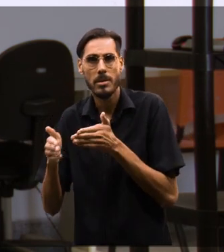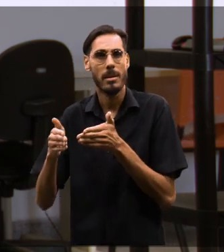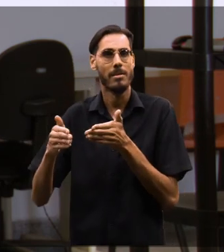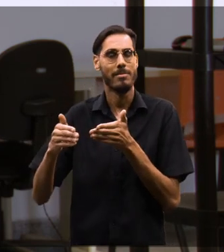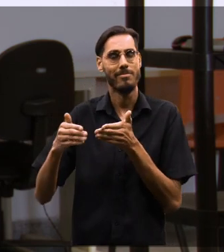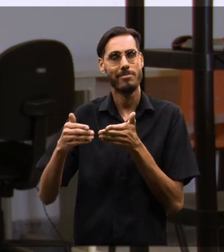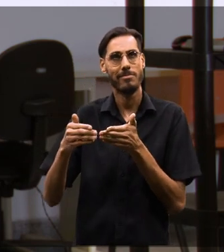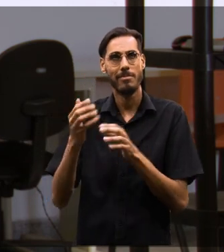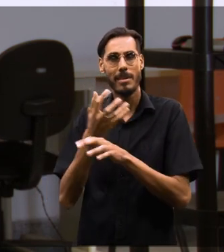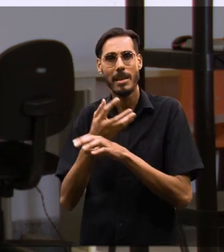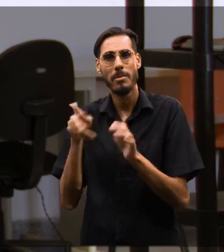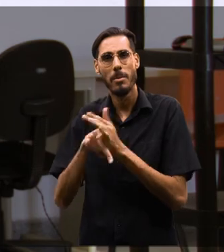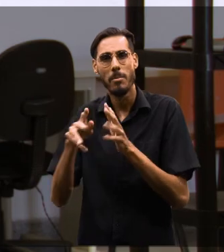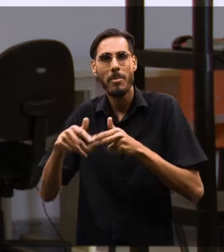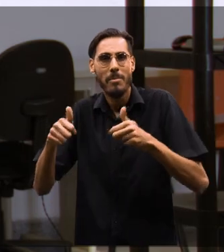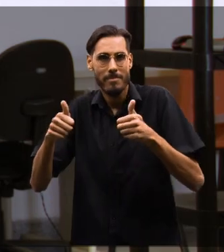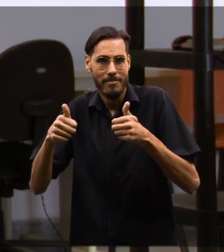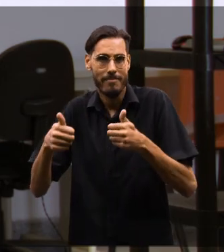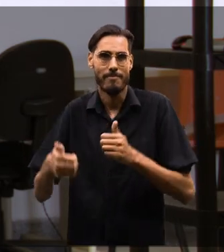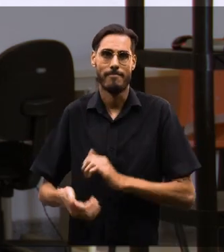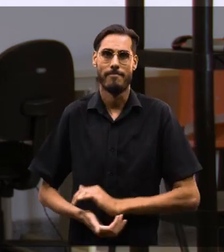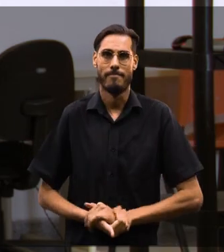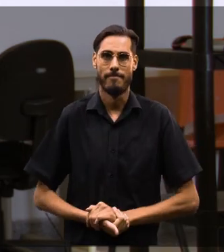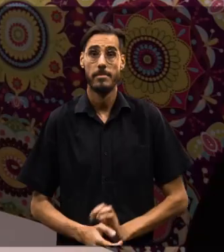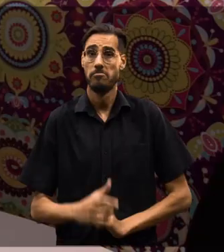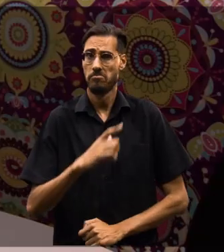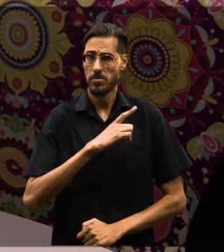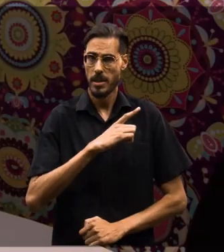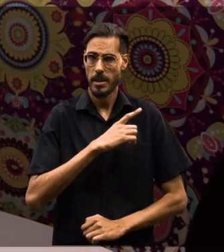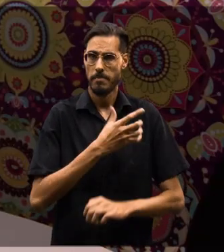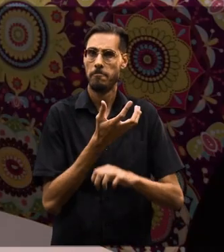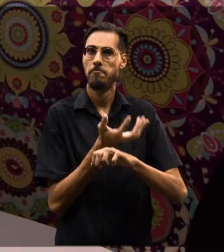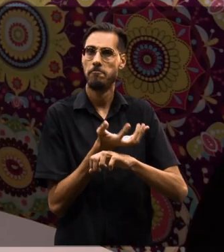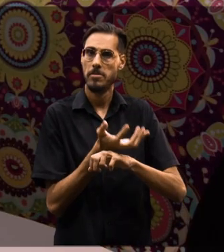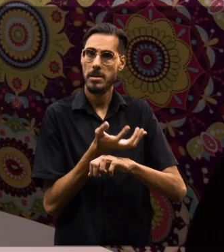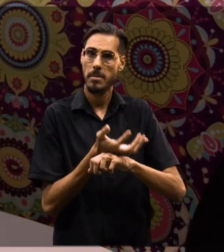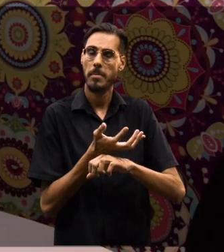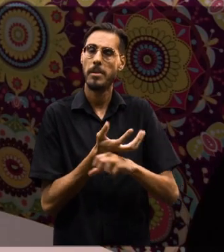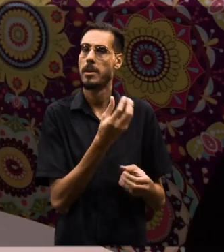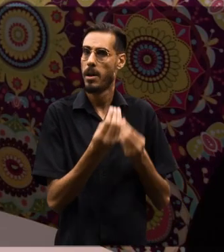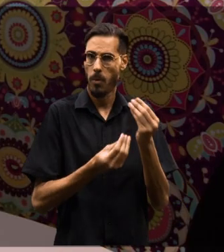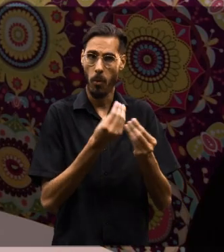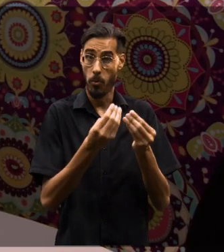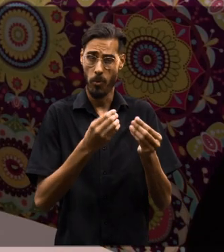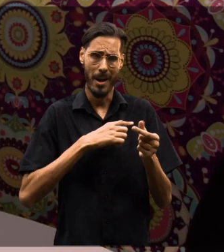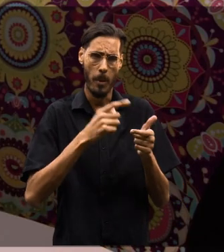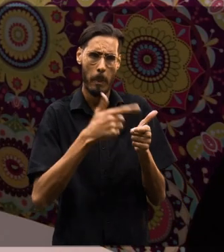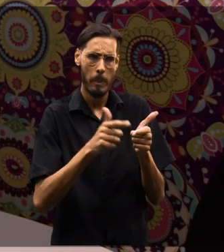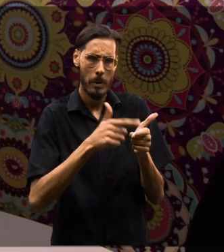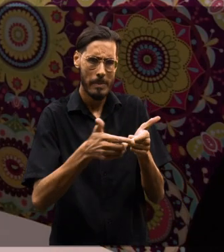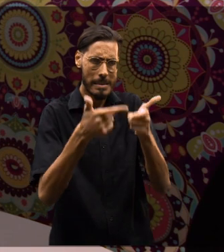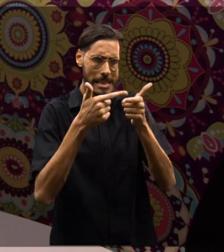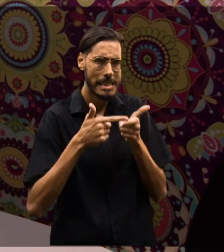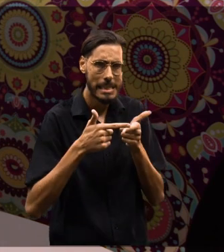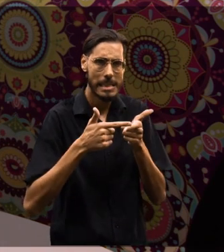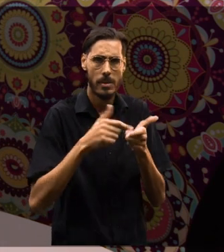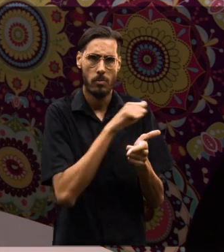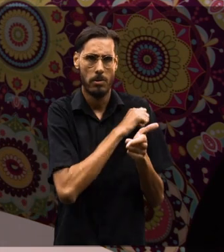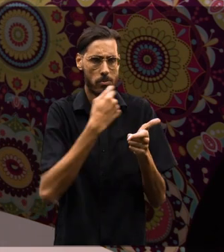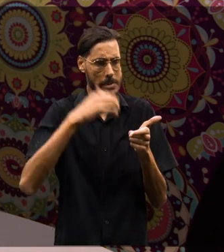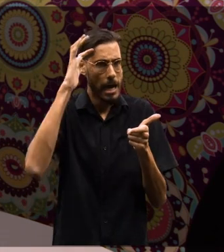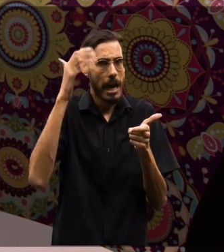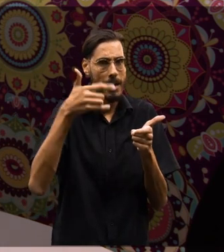as matérias de qualidade que formam o engenheiro. Temos disciplinas baseadas em resolução de